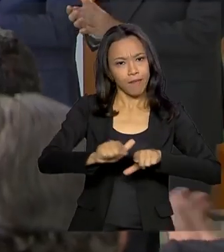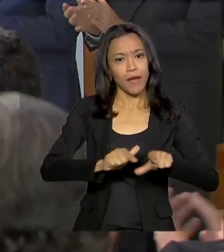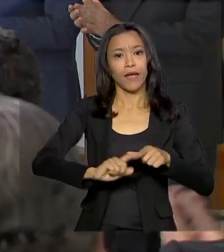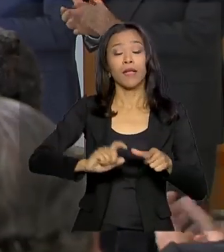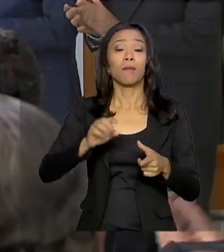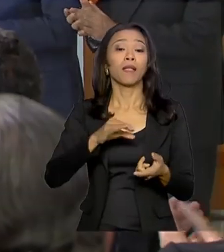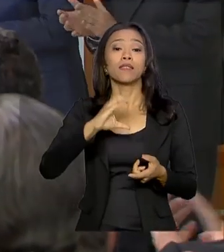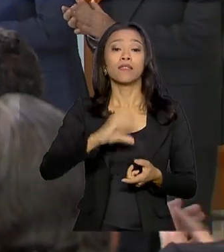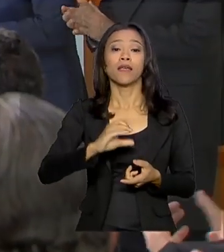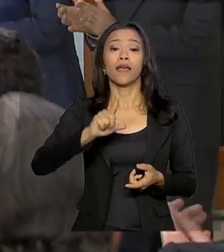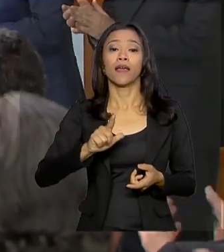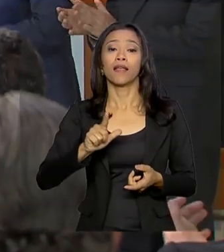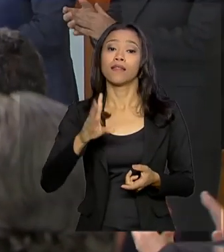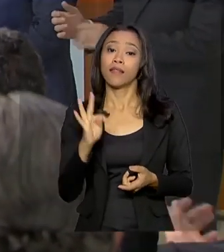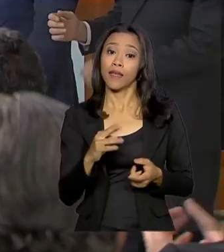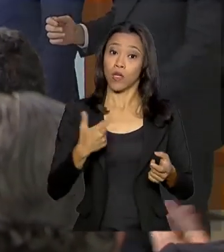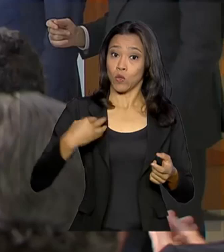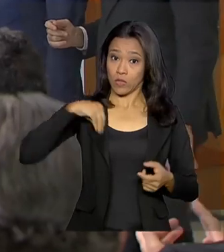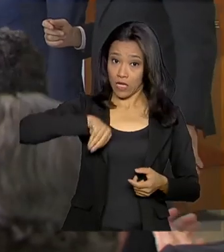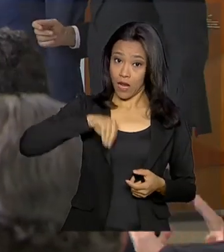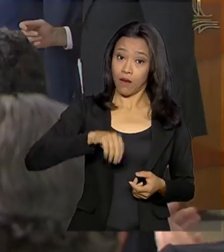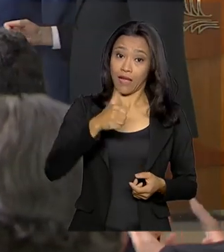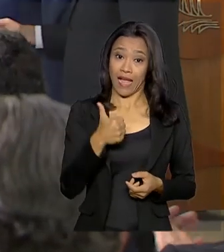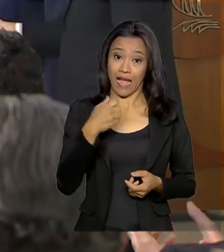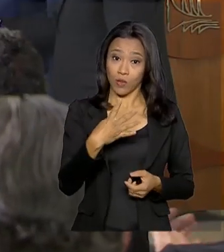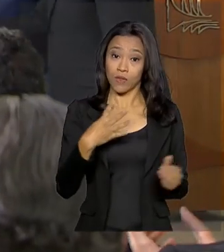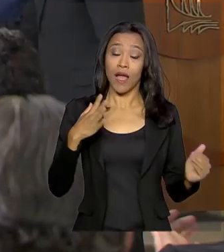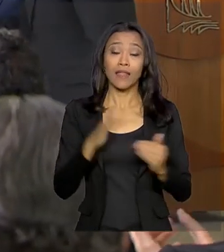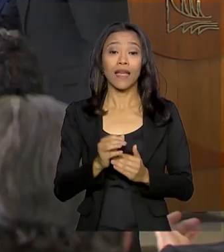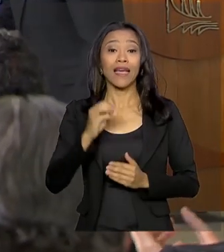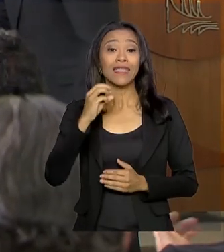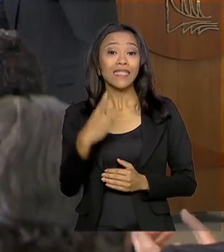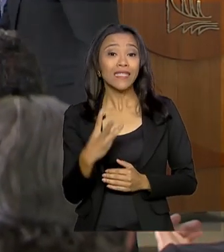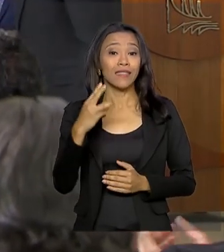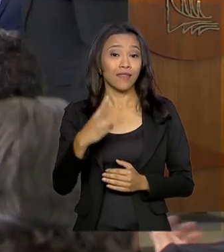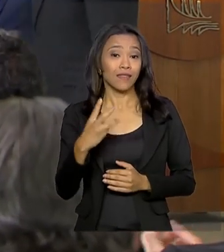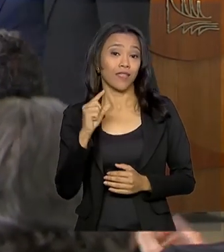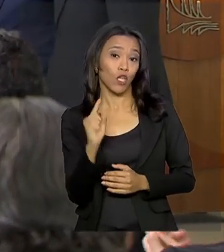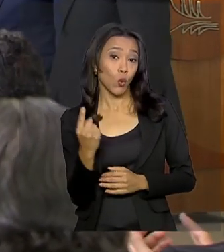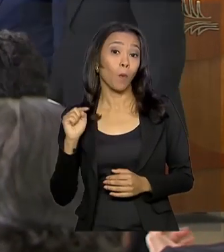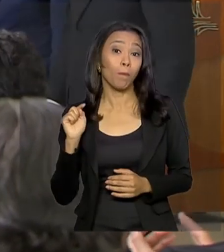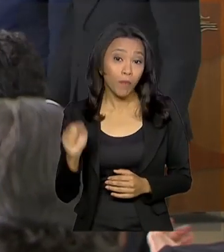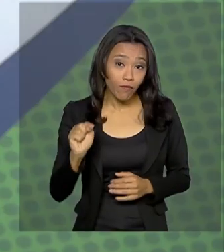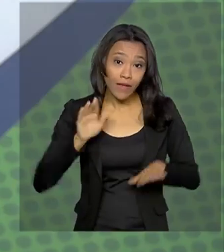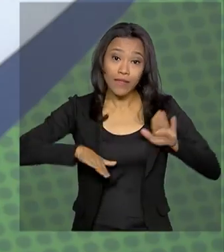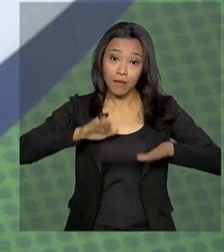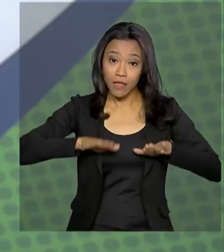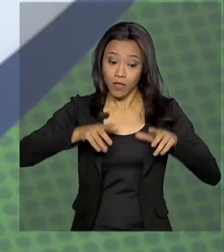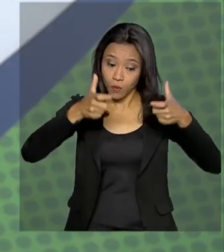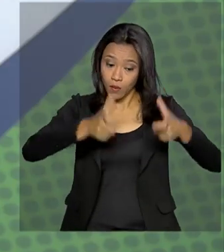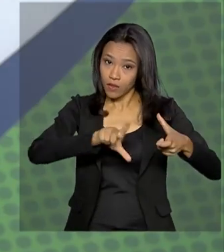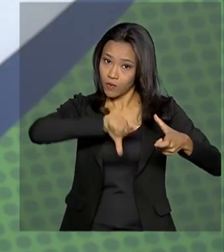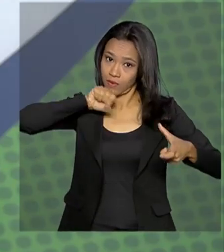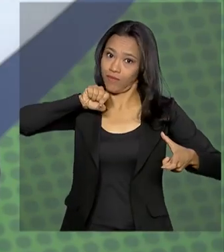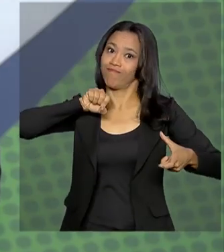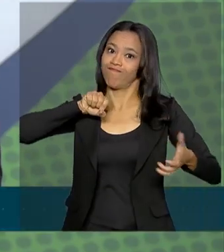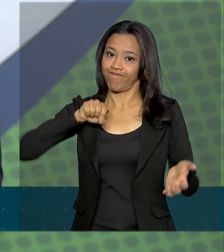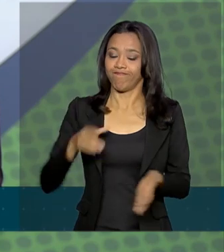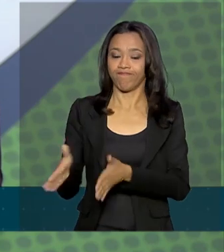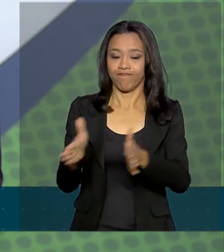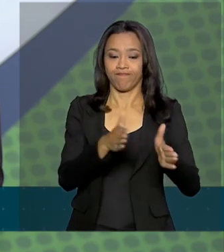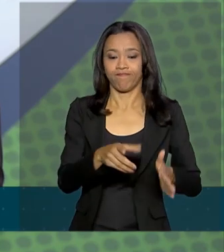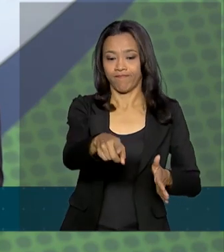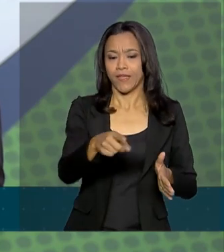salário vai variar de 14 a 31 mil reais conforme o local escolhido. Aqueles que optarem